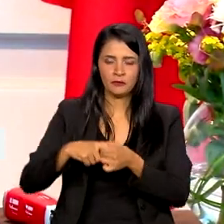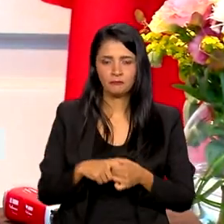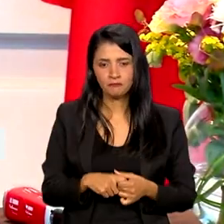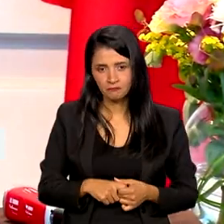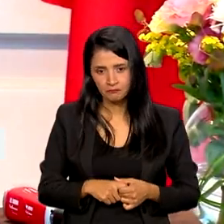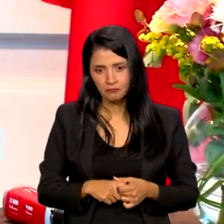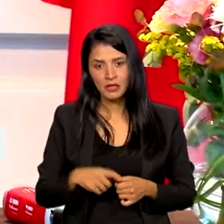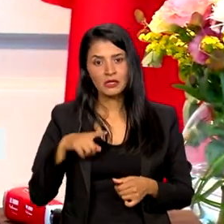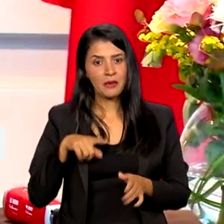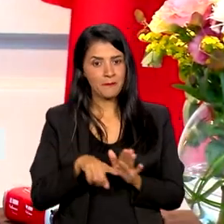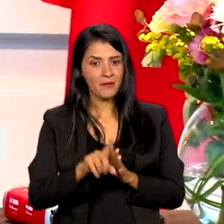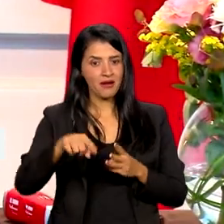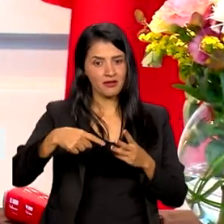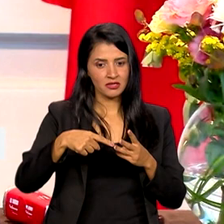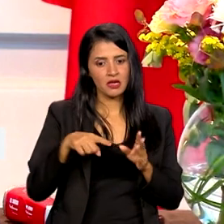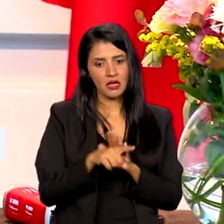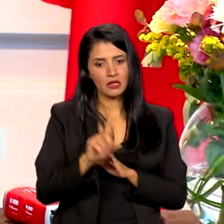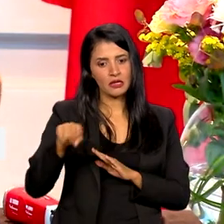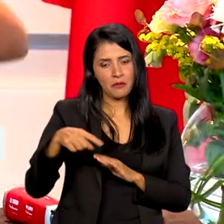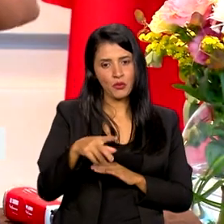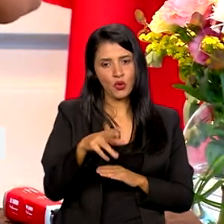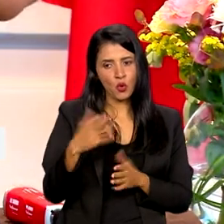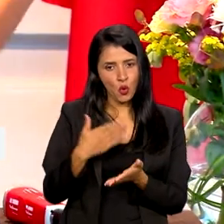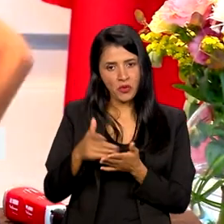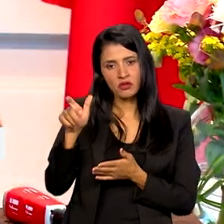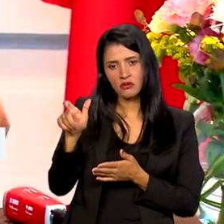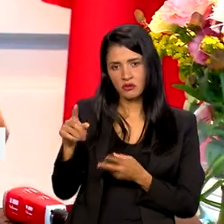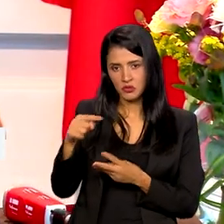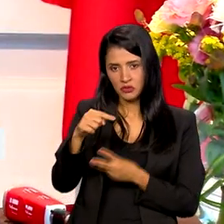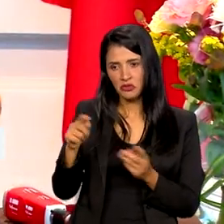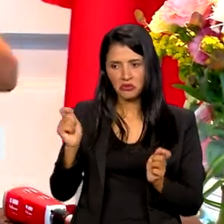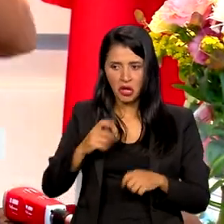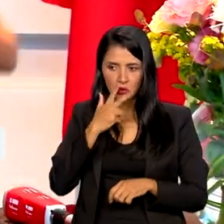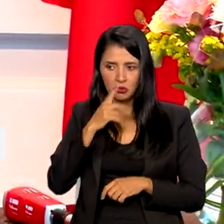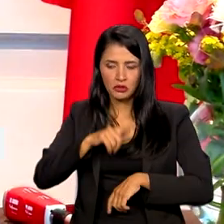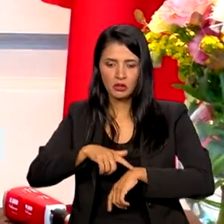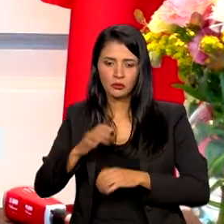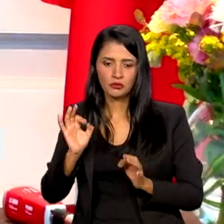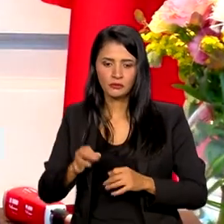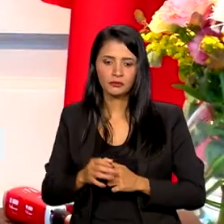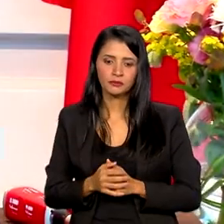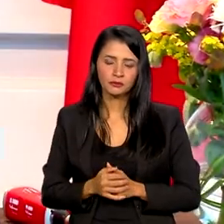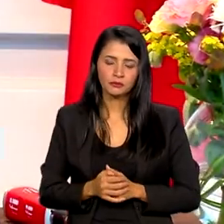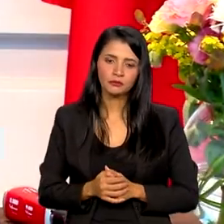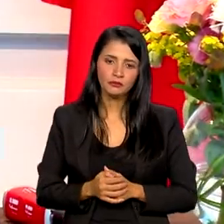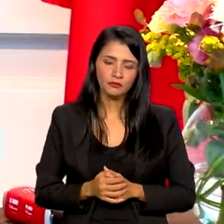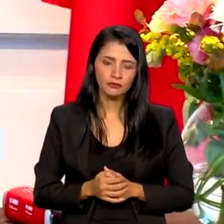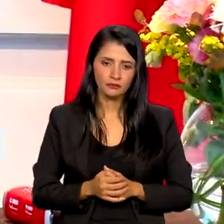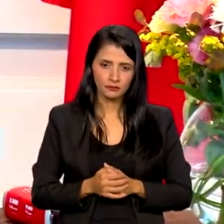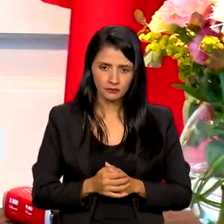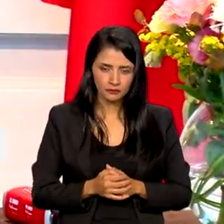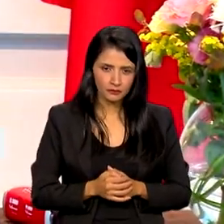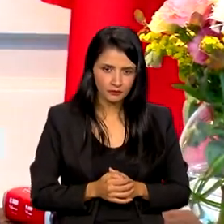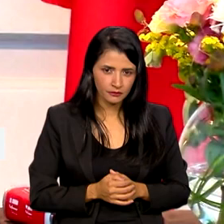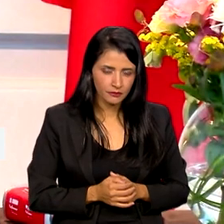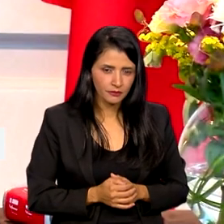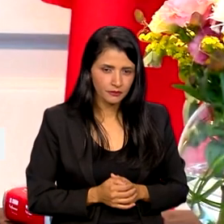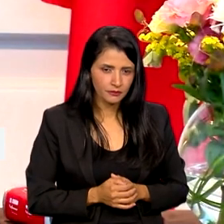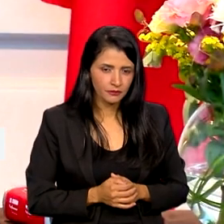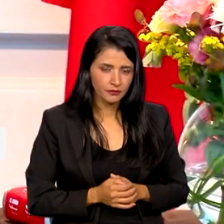começa por ela, depois ela e depois ela. Acho que dá tempo. Sim. Olá. Tudo bem? A Amanda Lima, do Abraão Piscine, em Portugal.